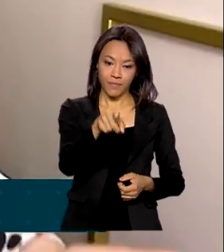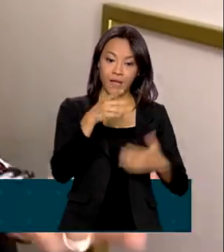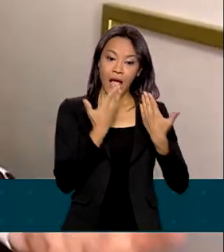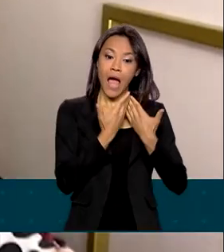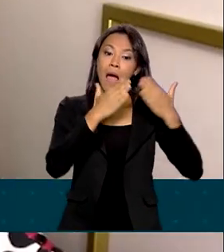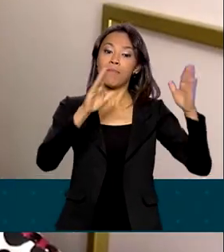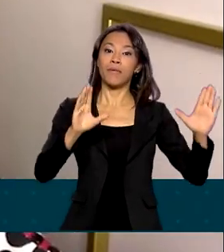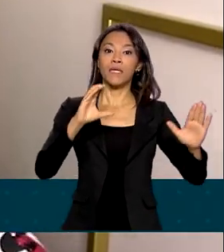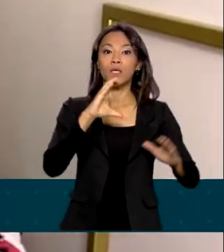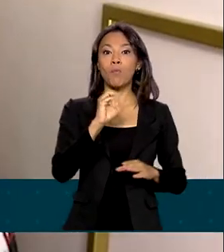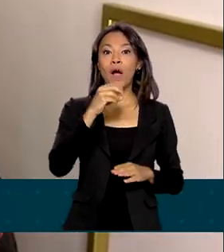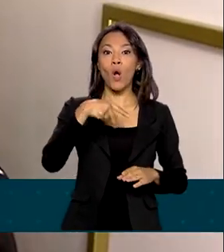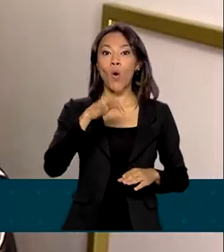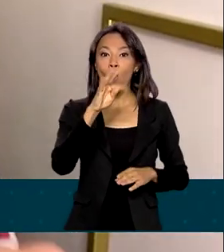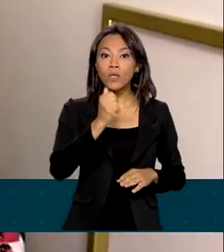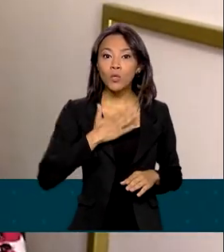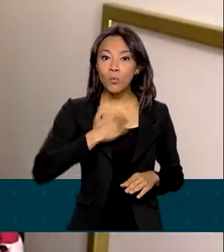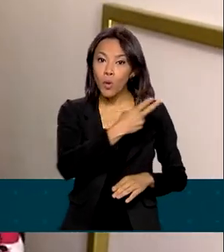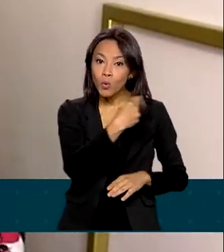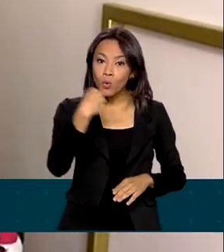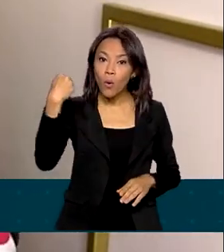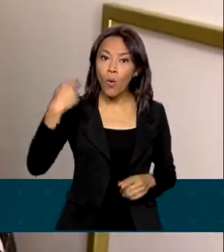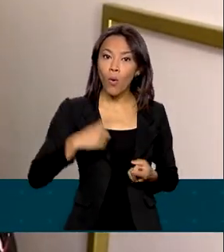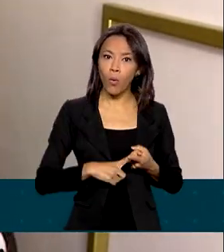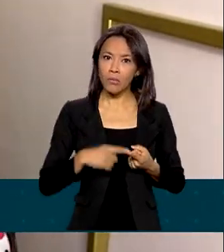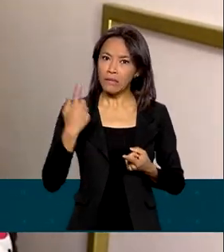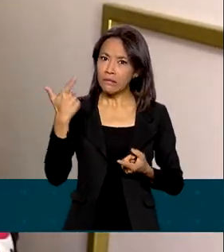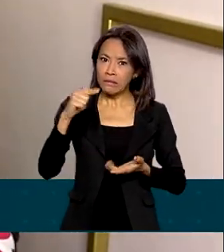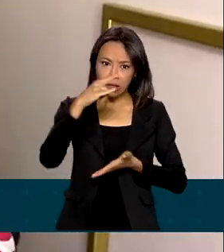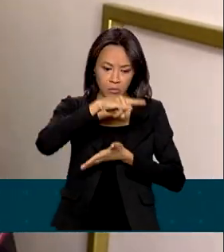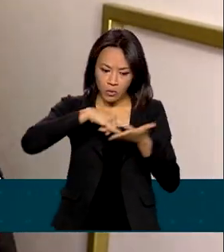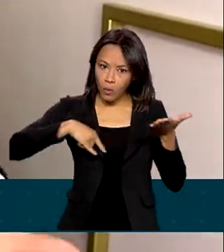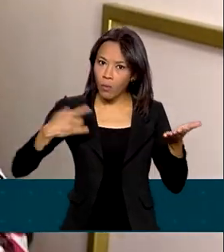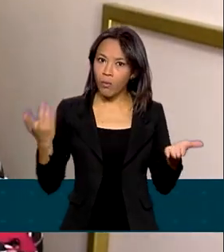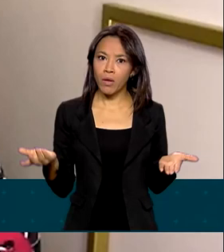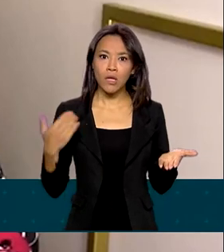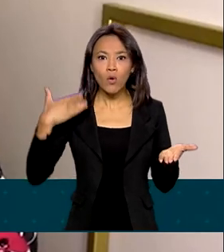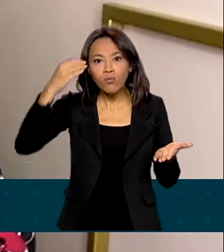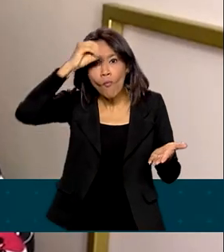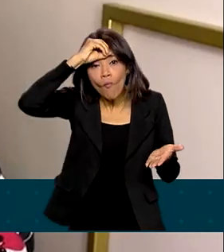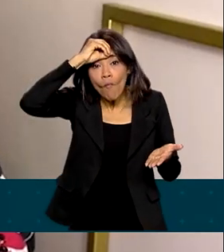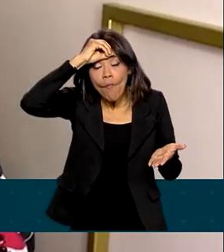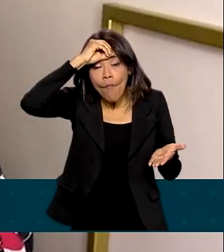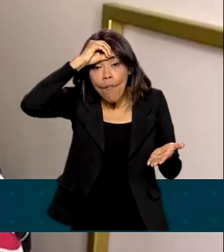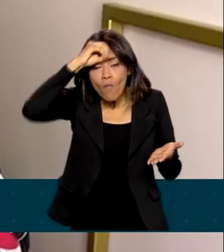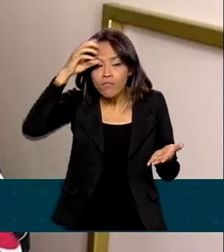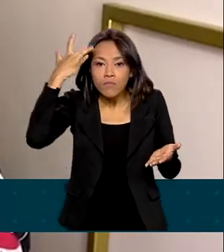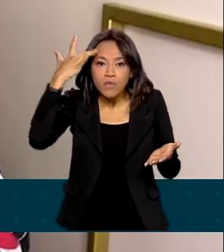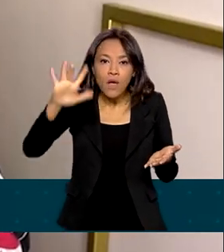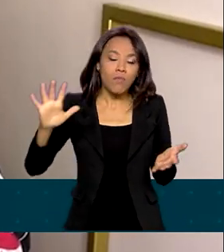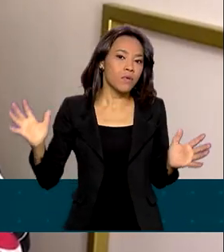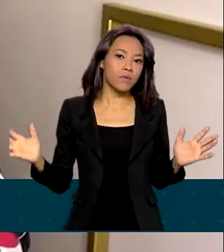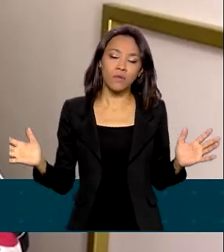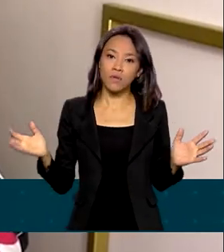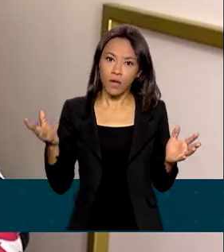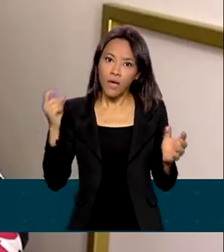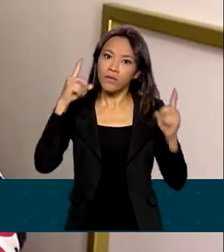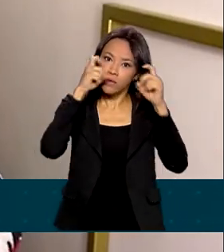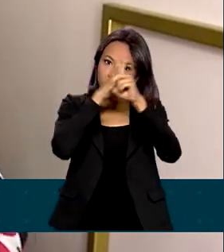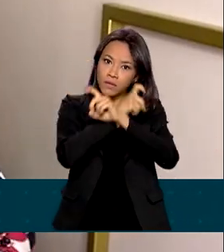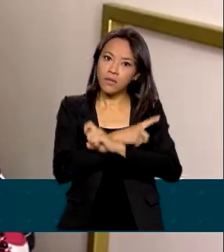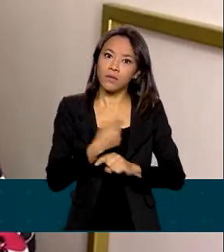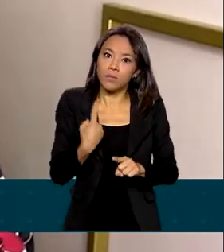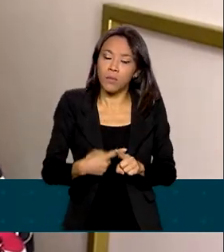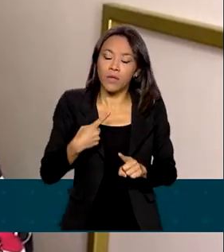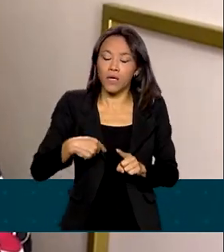no meu nome sem a minha autorização, sem os meus documentos, sem eu saber. Então, é complicado porque a